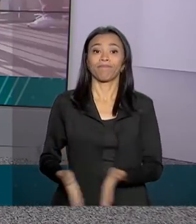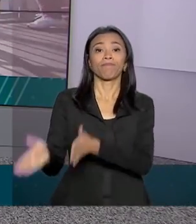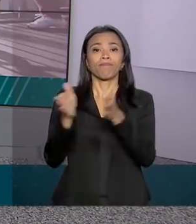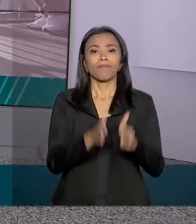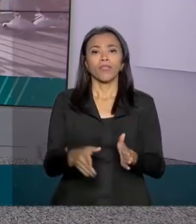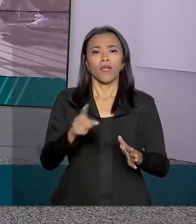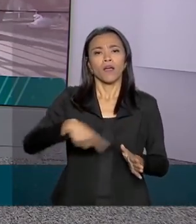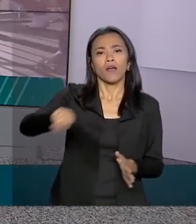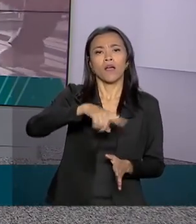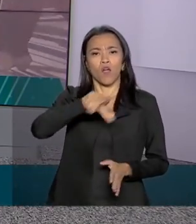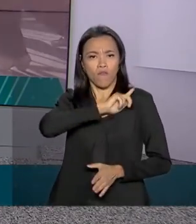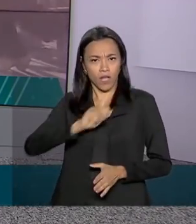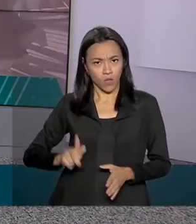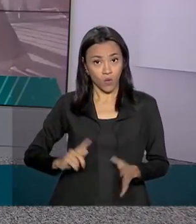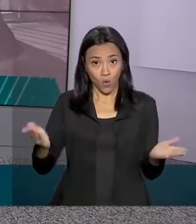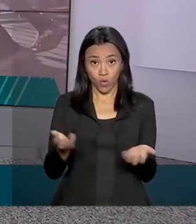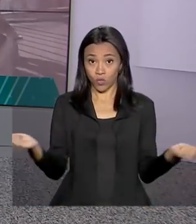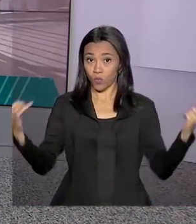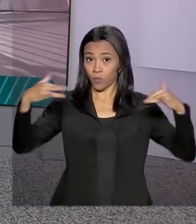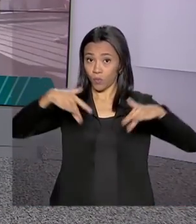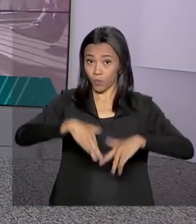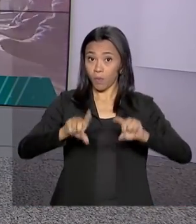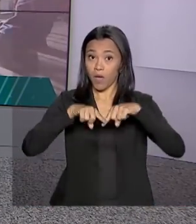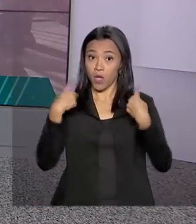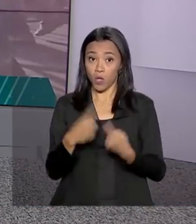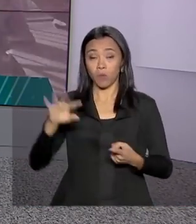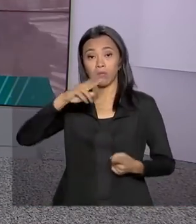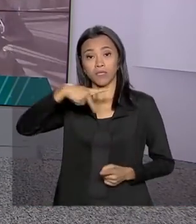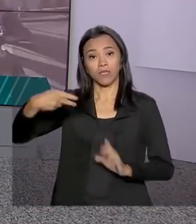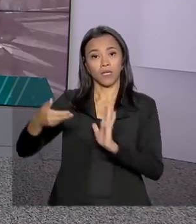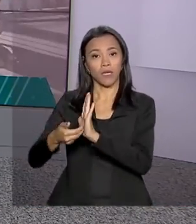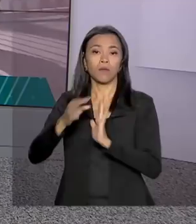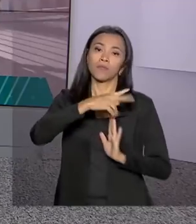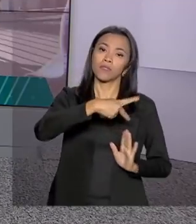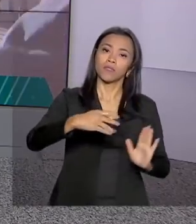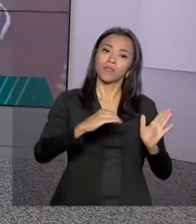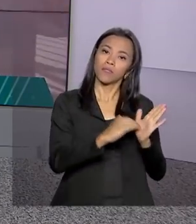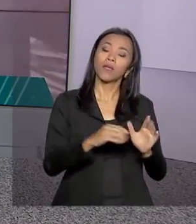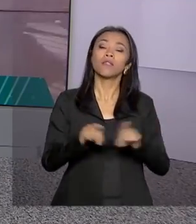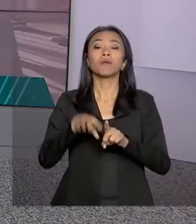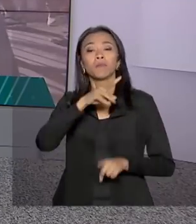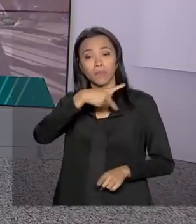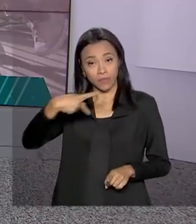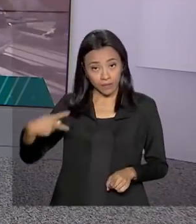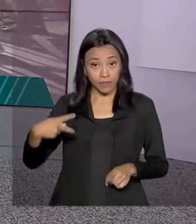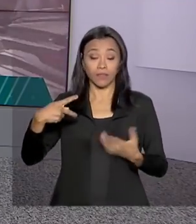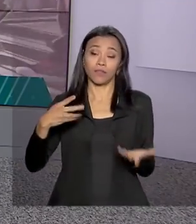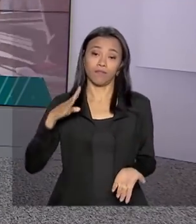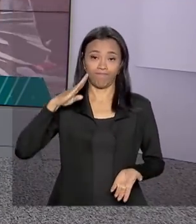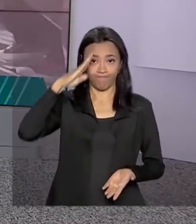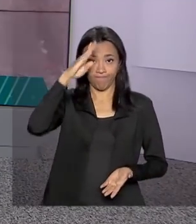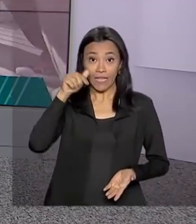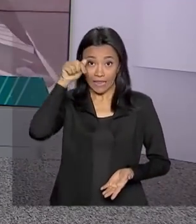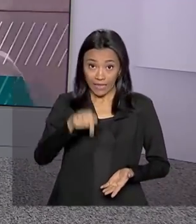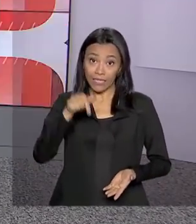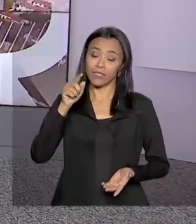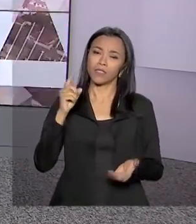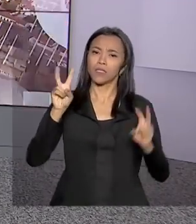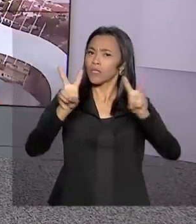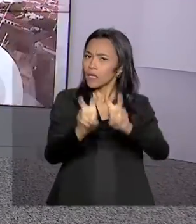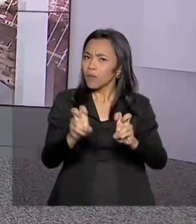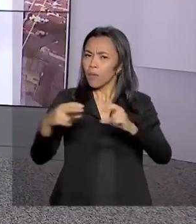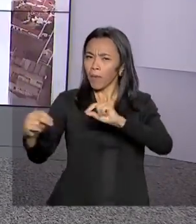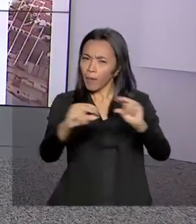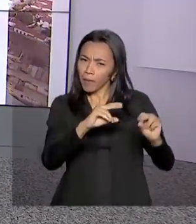Governadores se reuniram hoje em um café da manhã com os presidentes da Câmara e do Senado e com o presidente Jair Bolsonaro na pauta Pacto Federativo